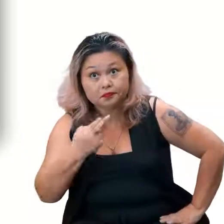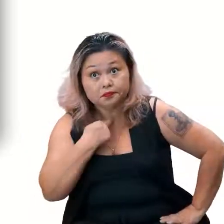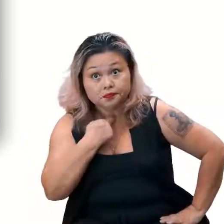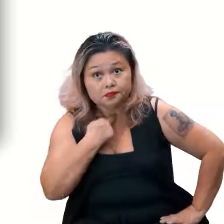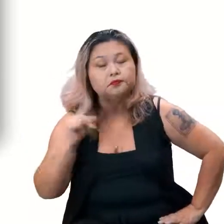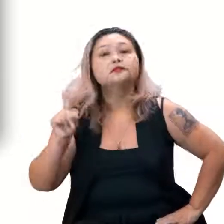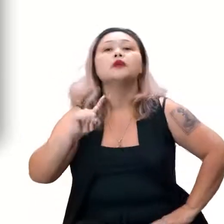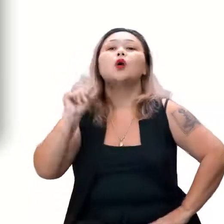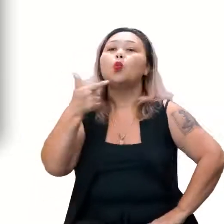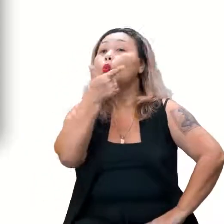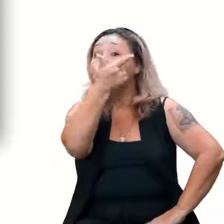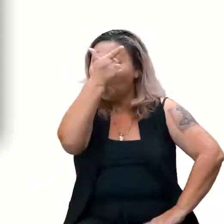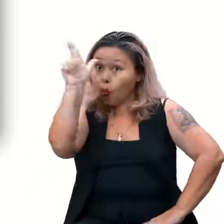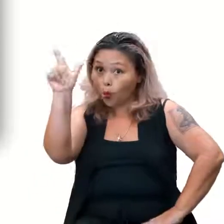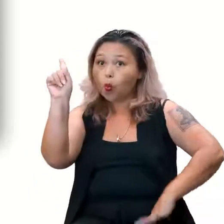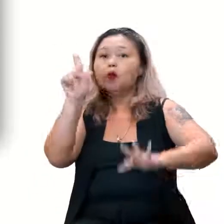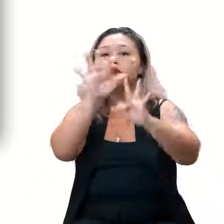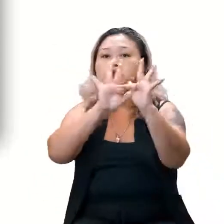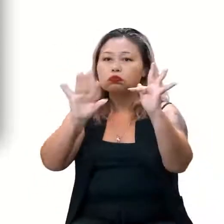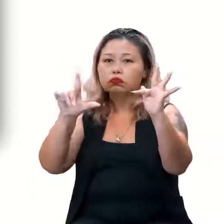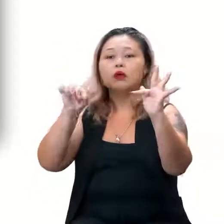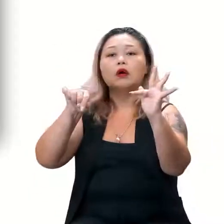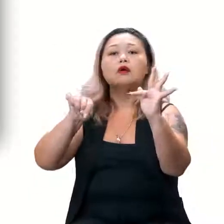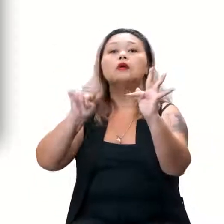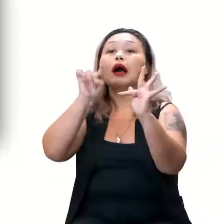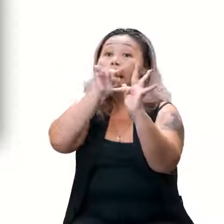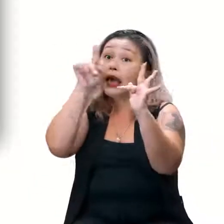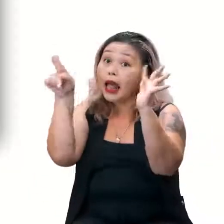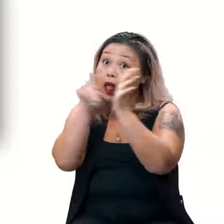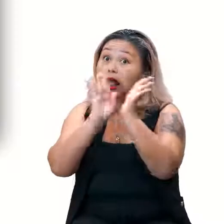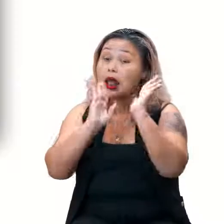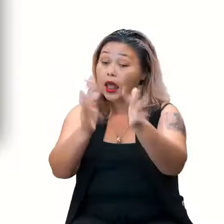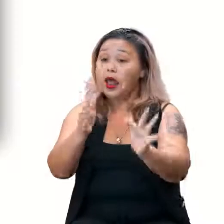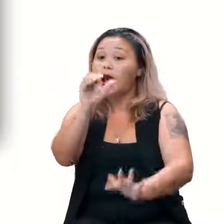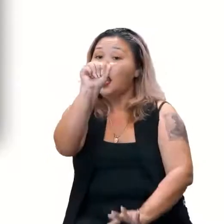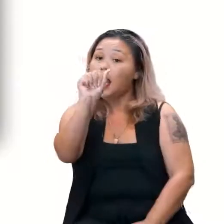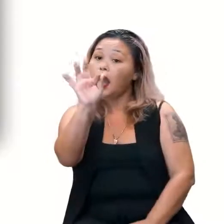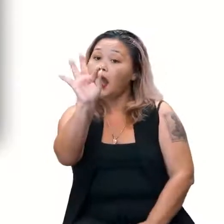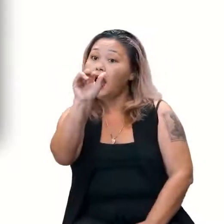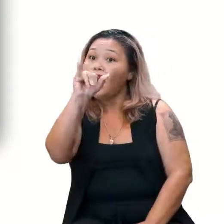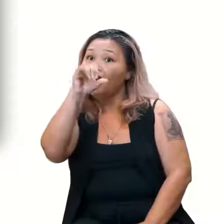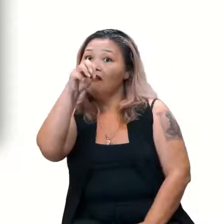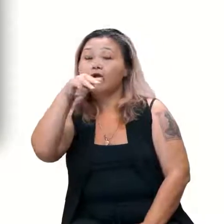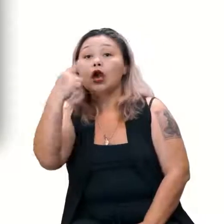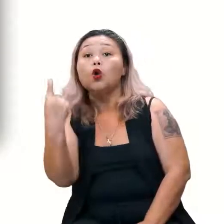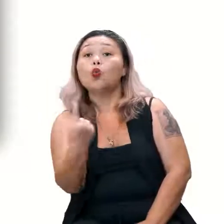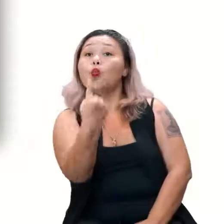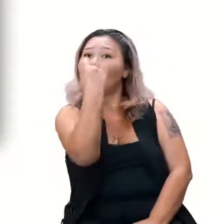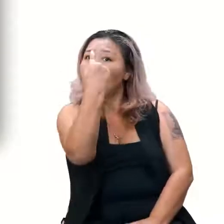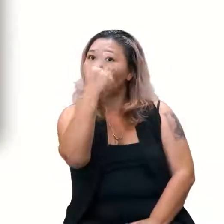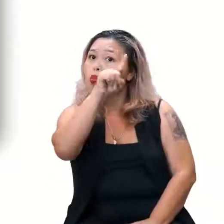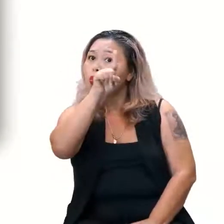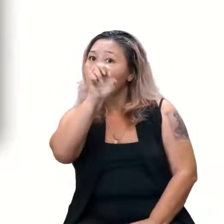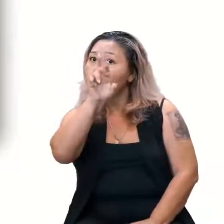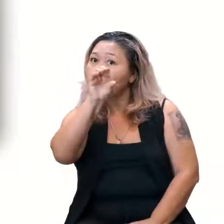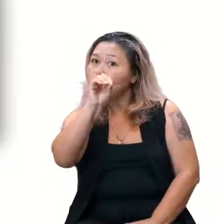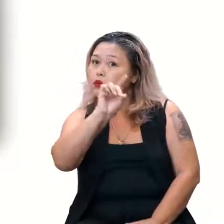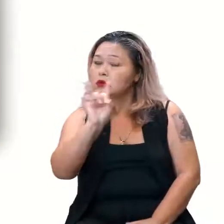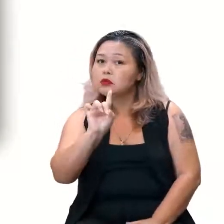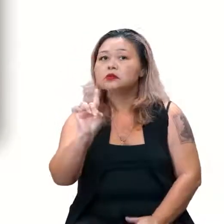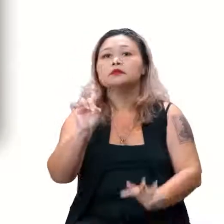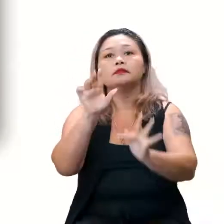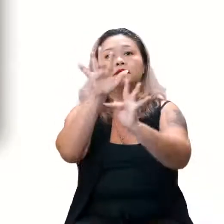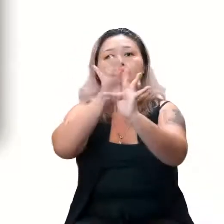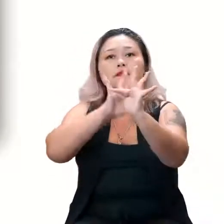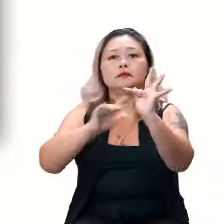funções podem ter mais de um zero, mas a função afim só tem um zero da função. E aqui ela é do tipo 2X menos 5.